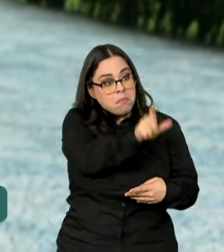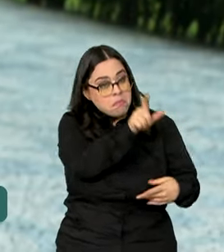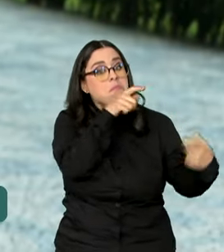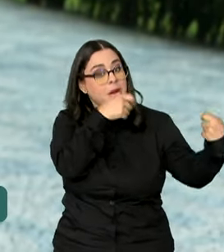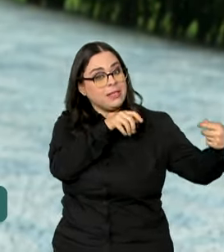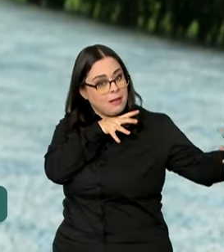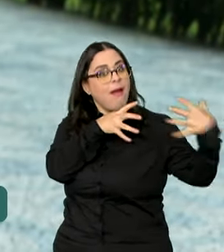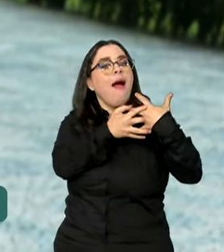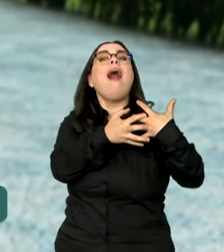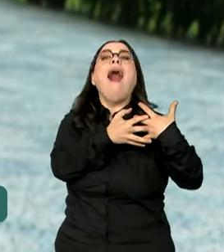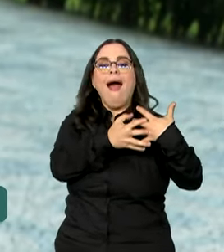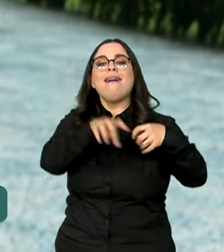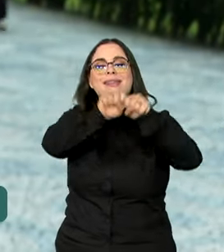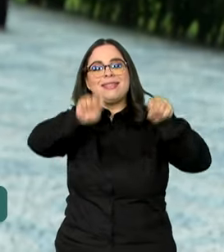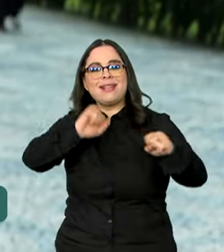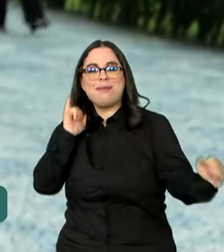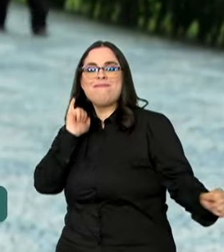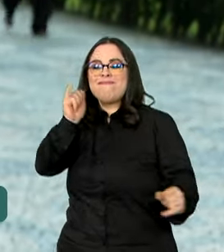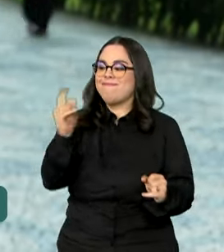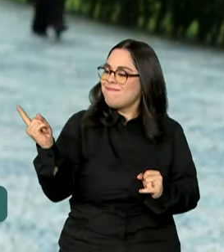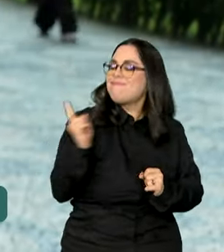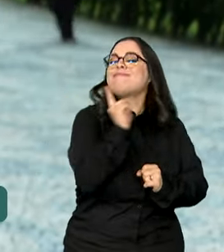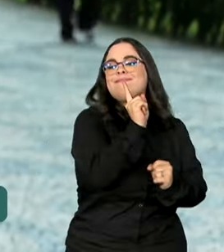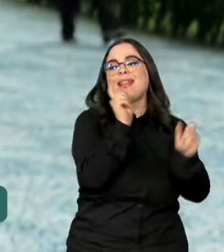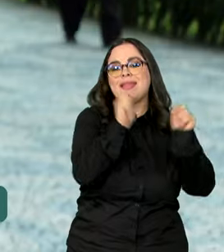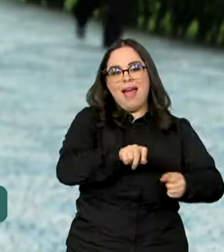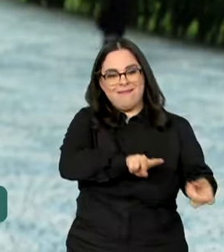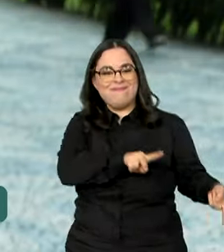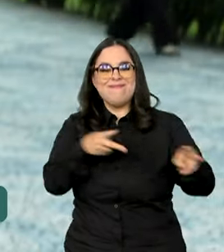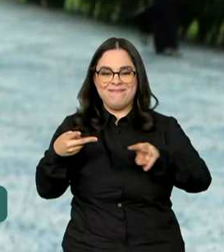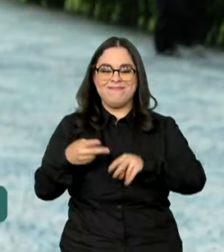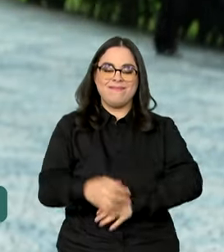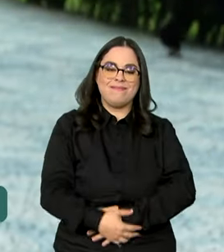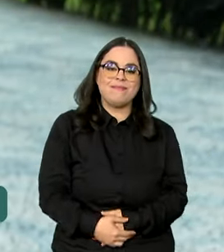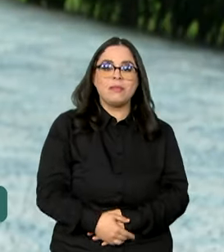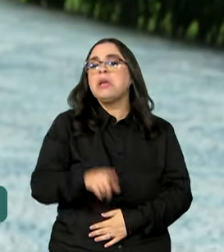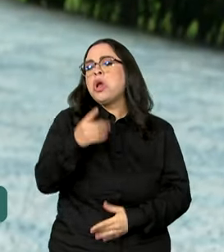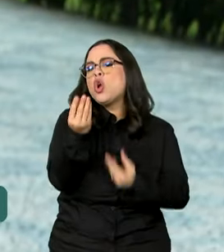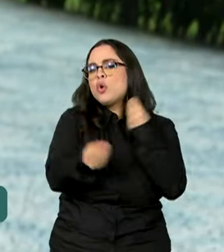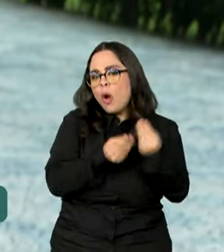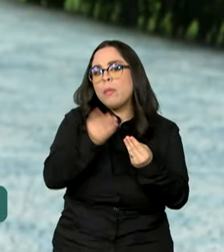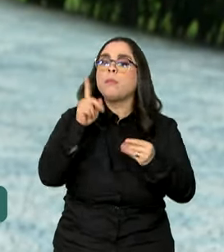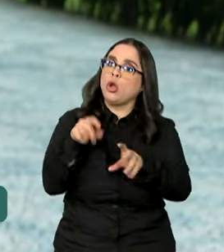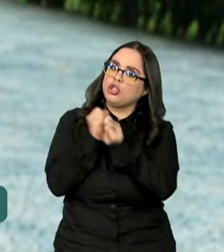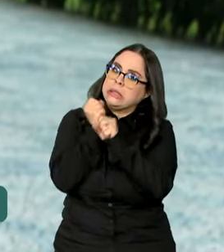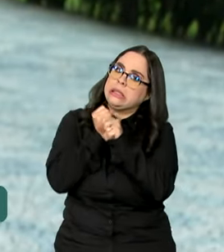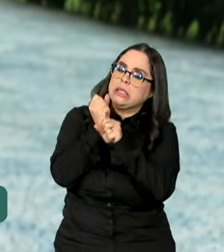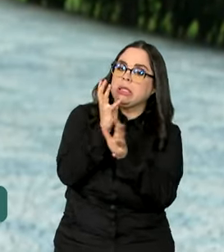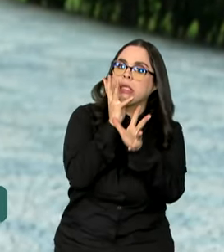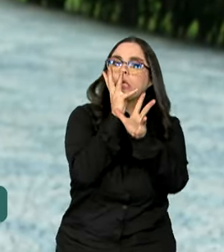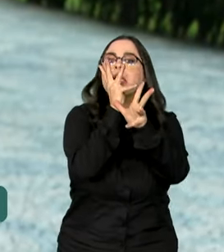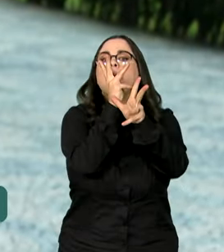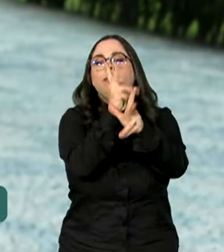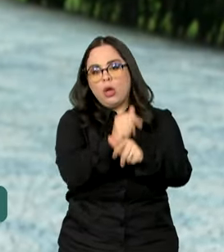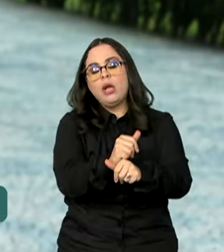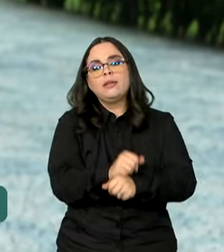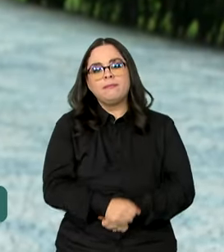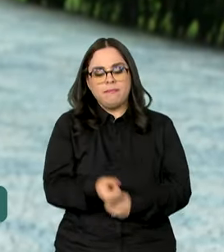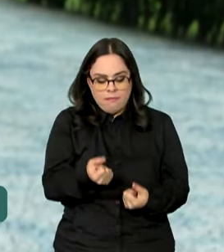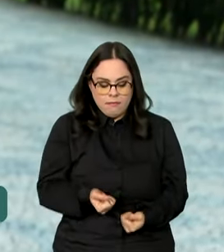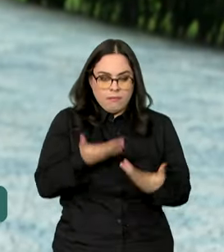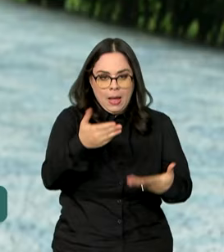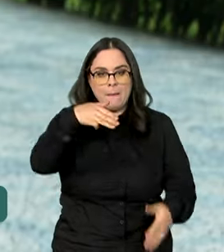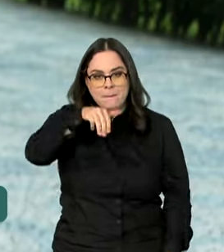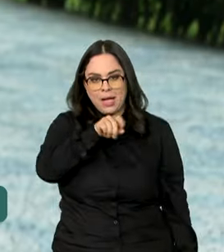necessite de fazer esse transplante de medula óssea, o que pode levar anos em algumas vezes. A doação de